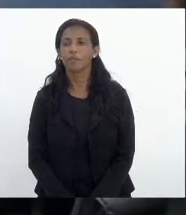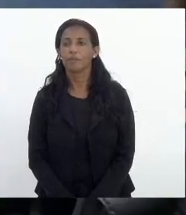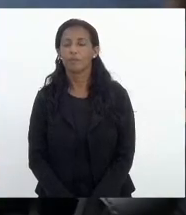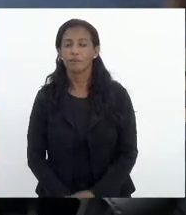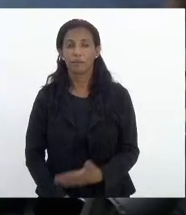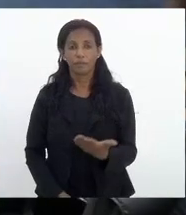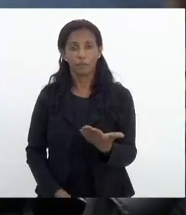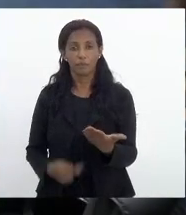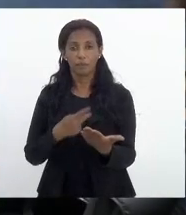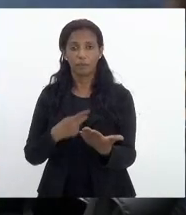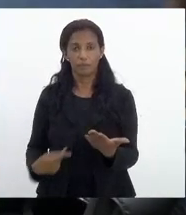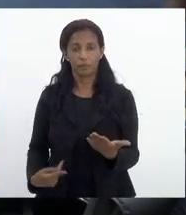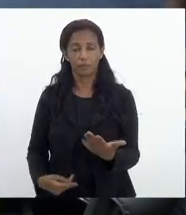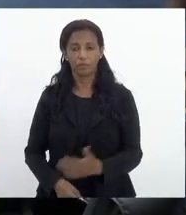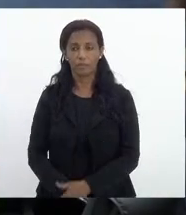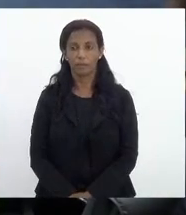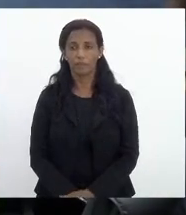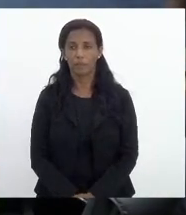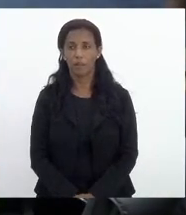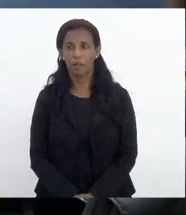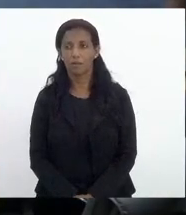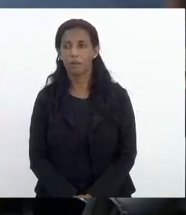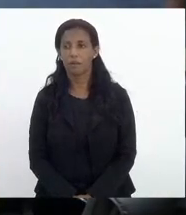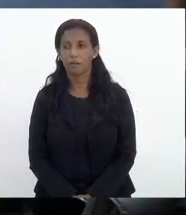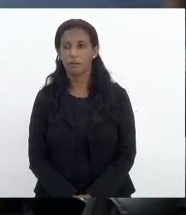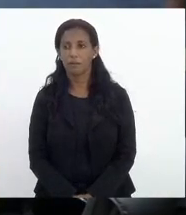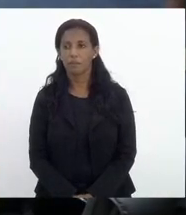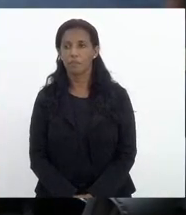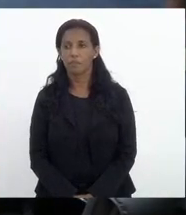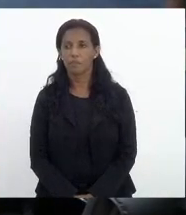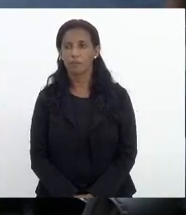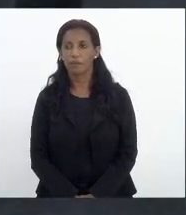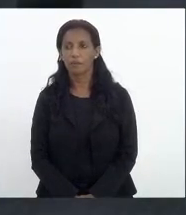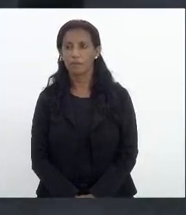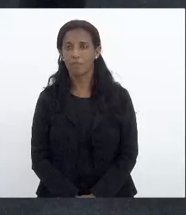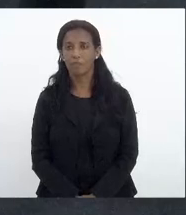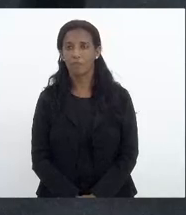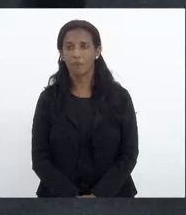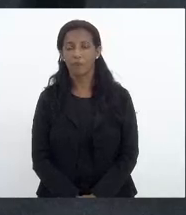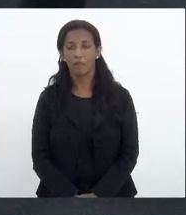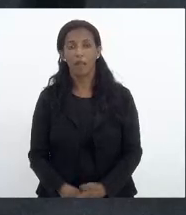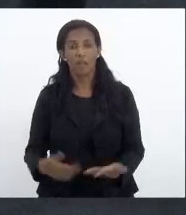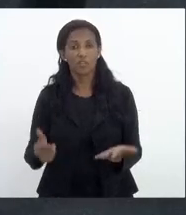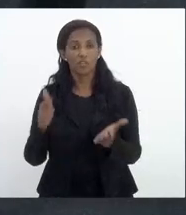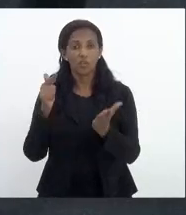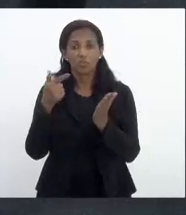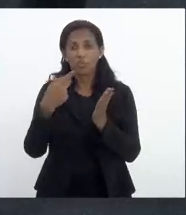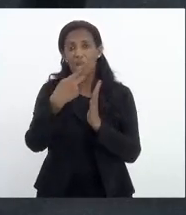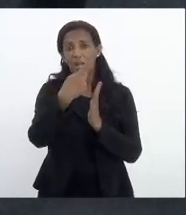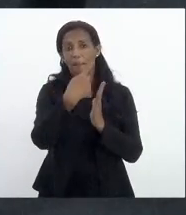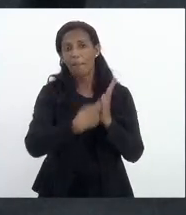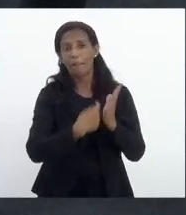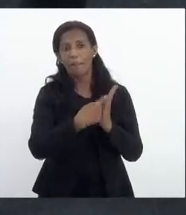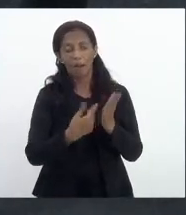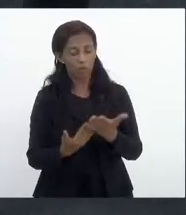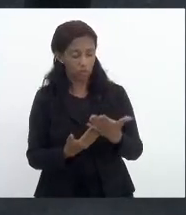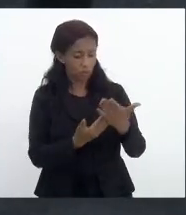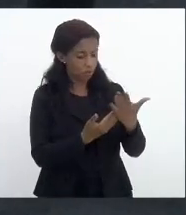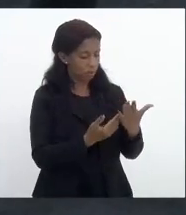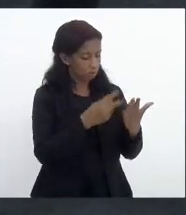Presidente é que a gente não fica com a pauta na mão porque a pauta está